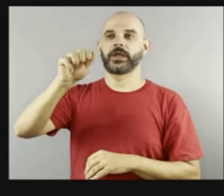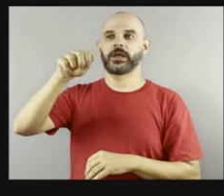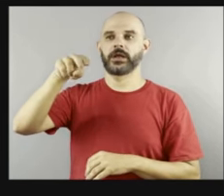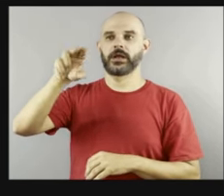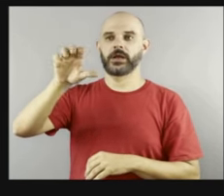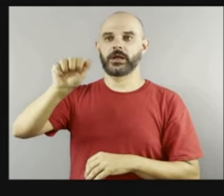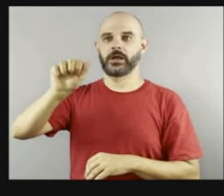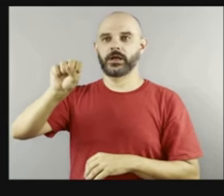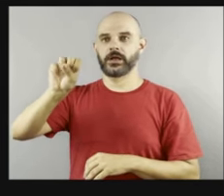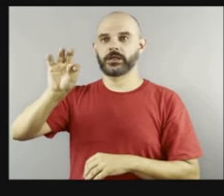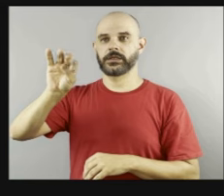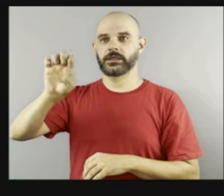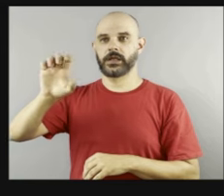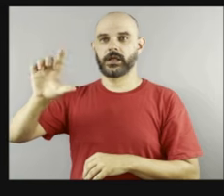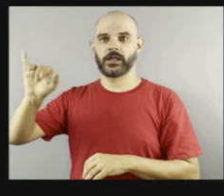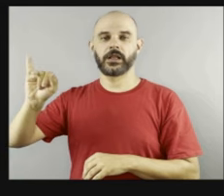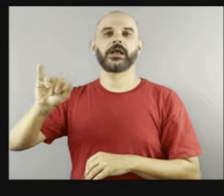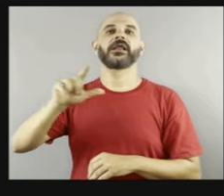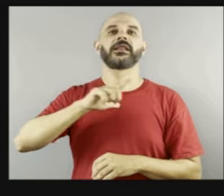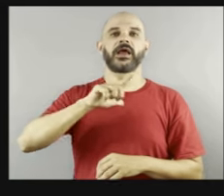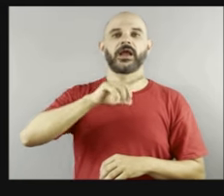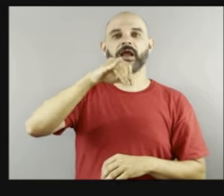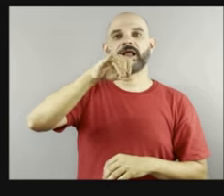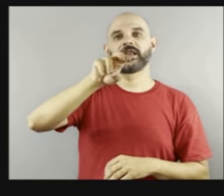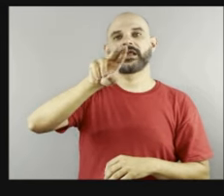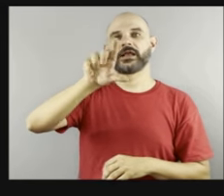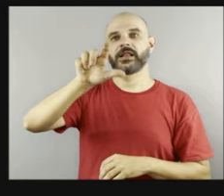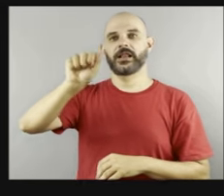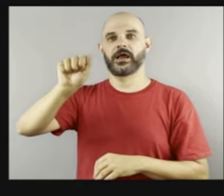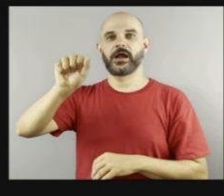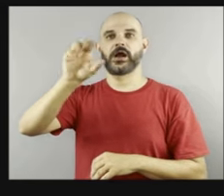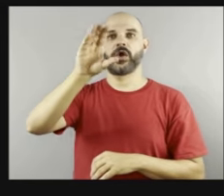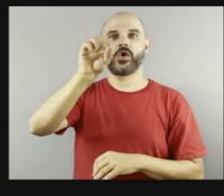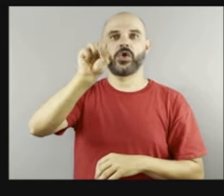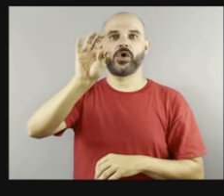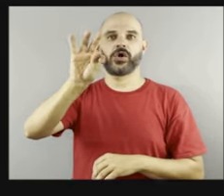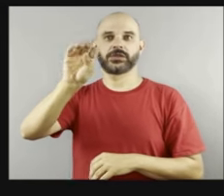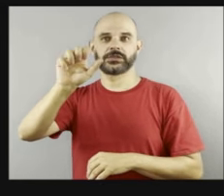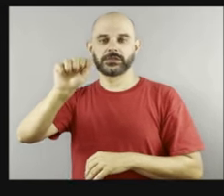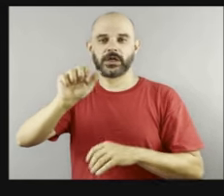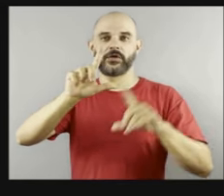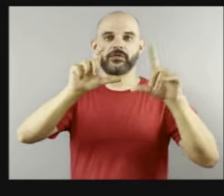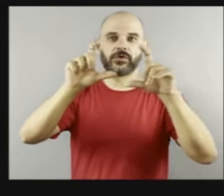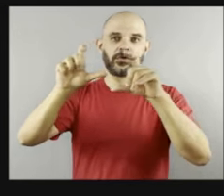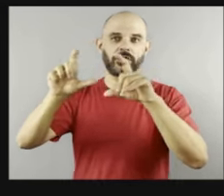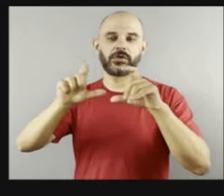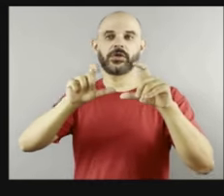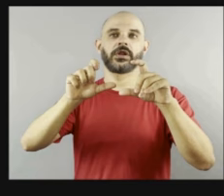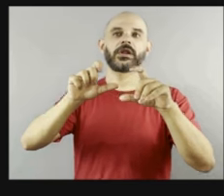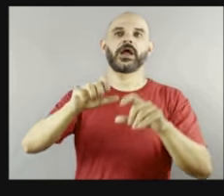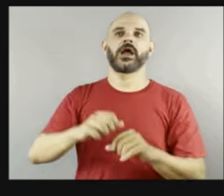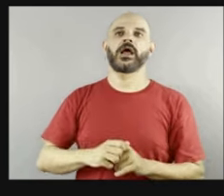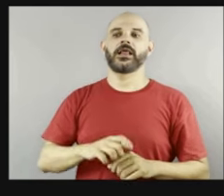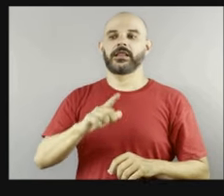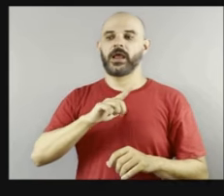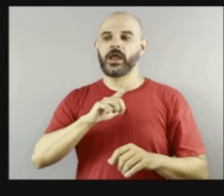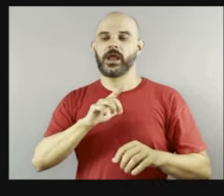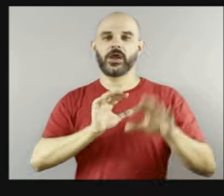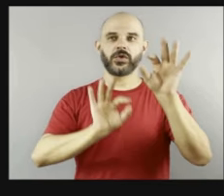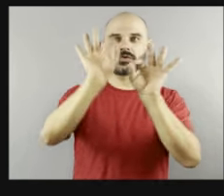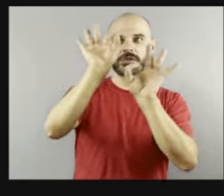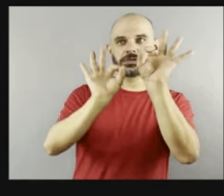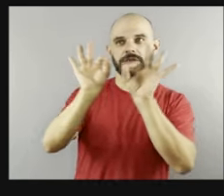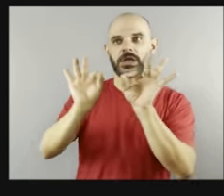fotógrafa, a arte lindíssima do Manu Militão, né, que é uma foto da